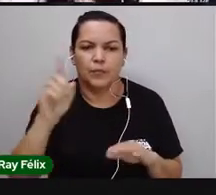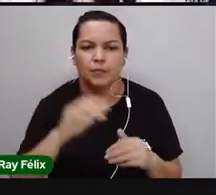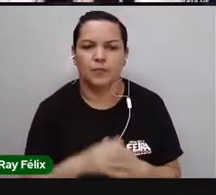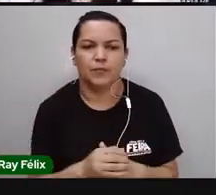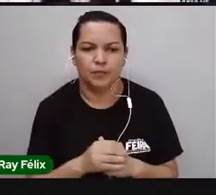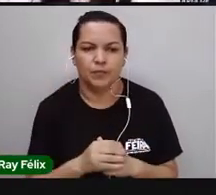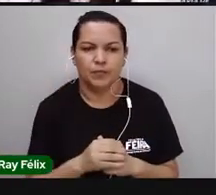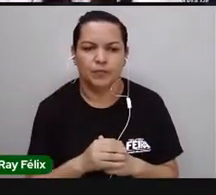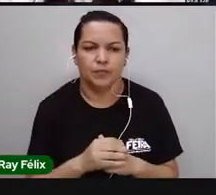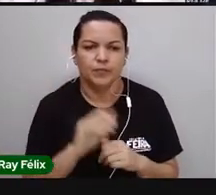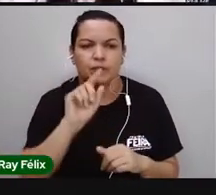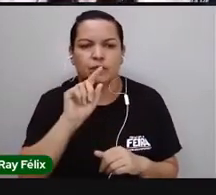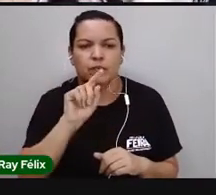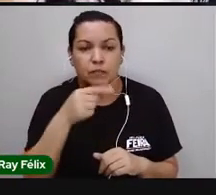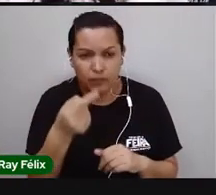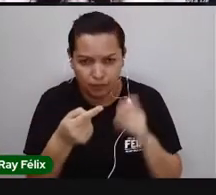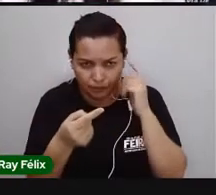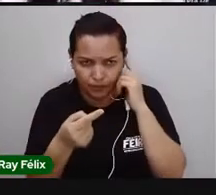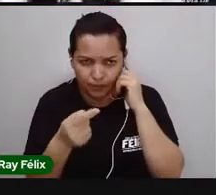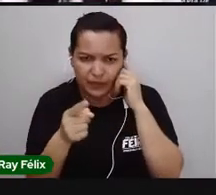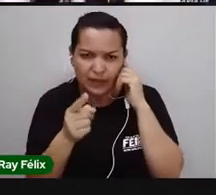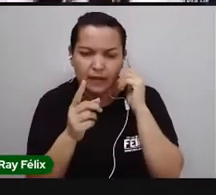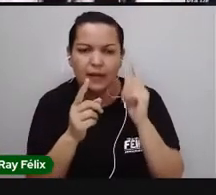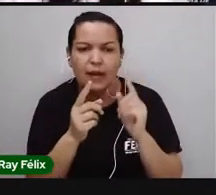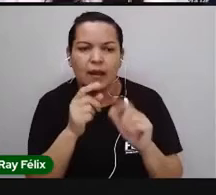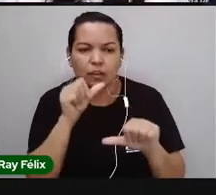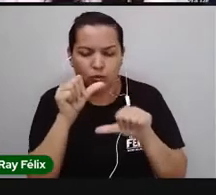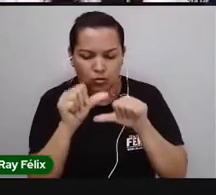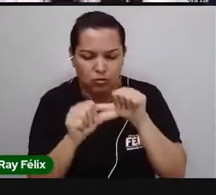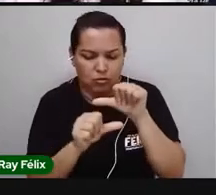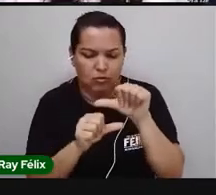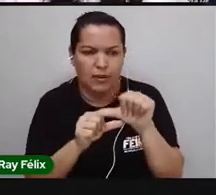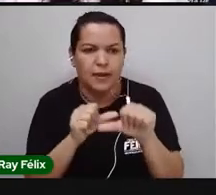E aí, lá vai ter as trocas gasosas.